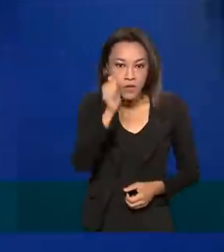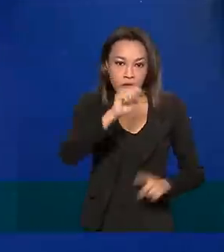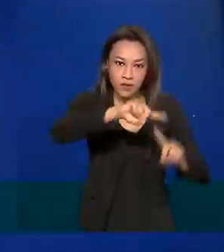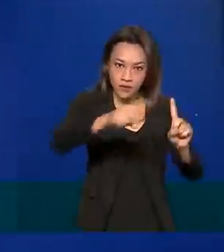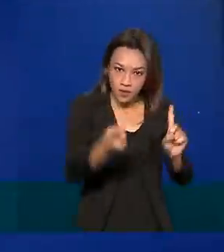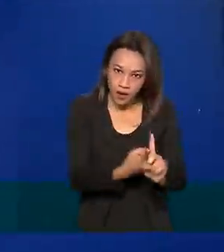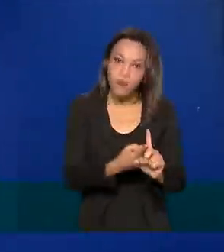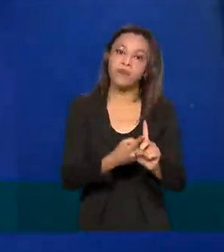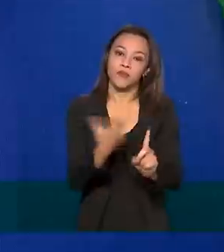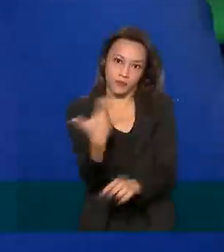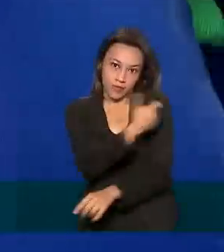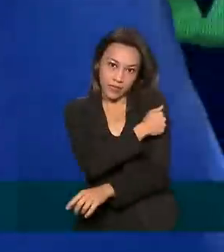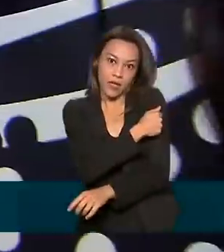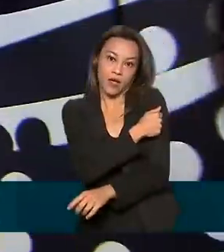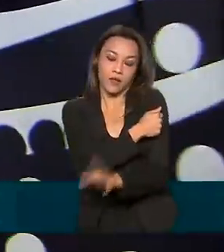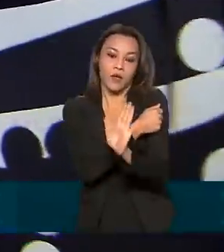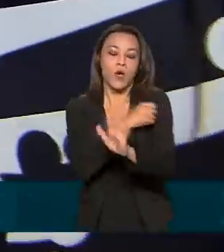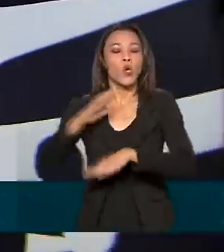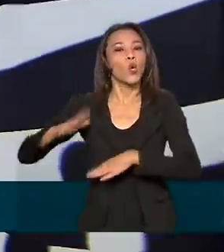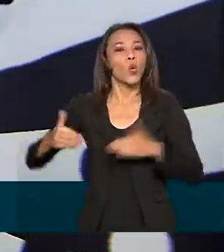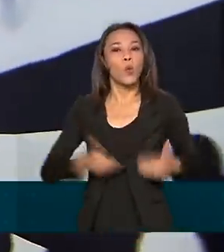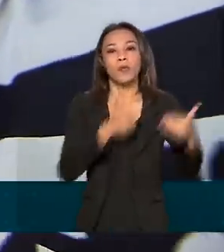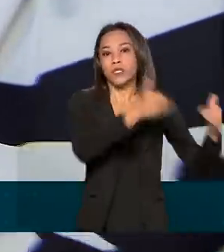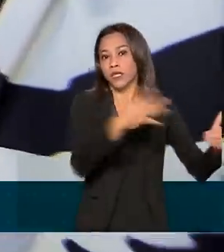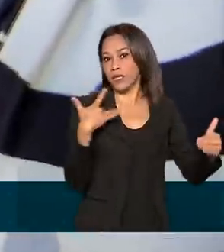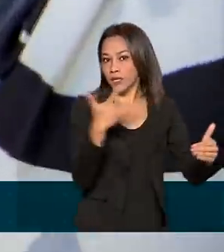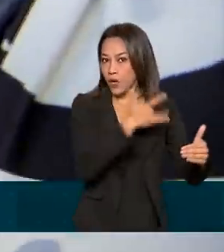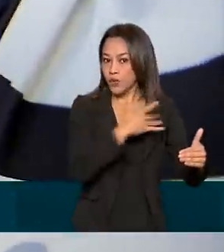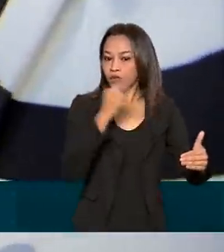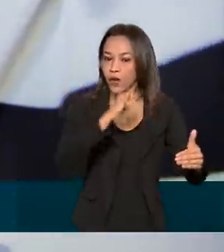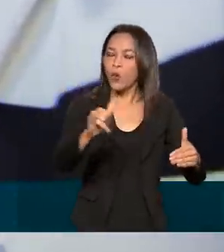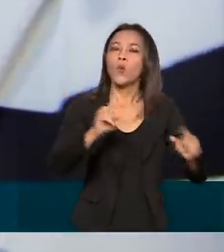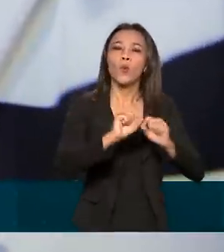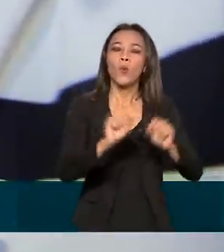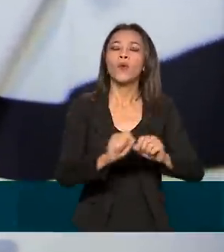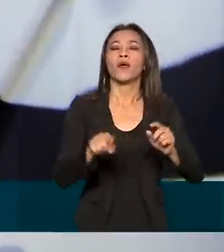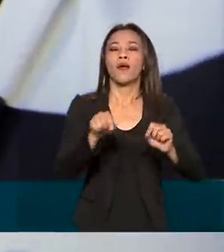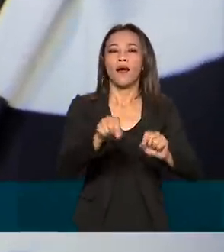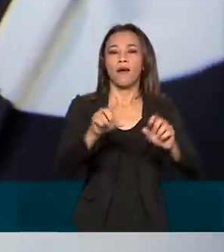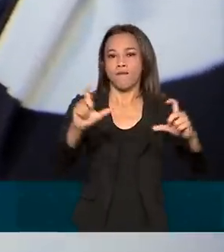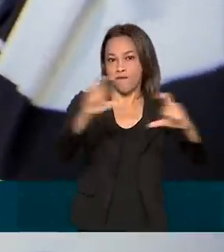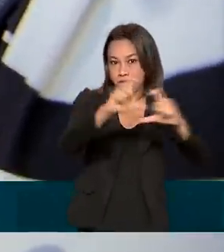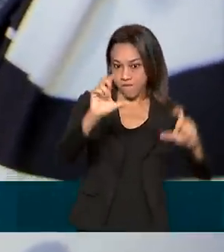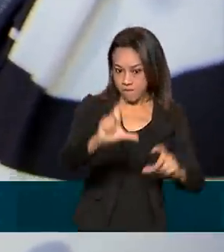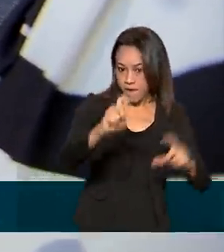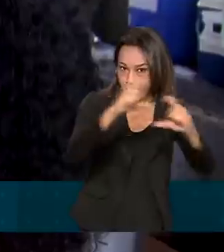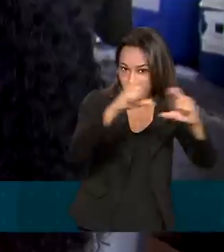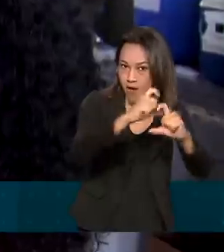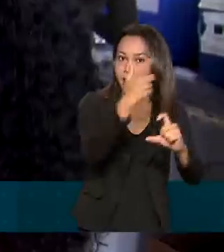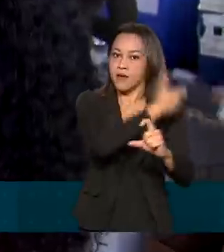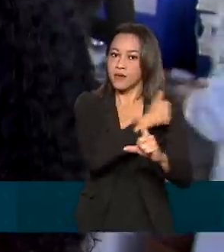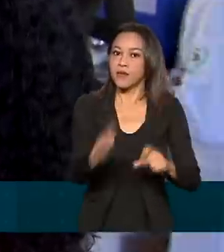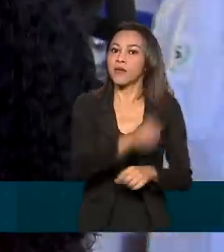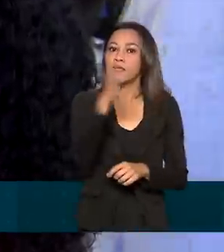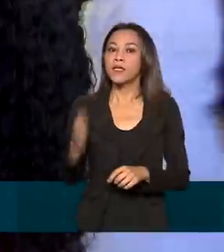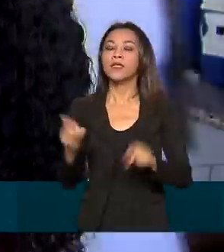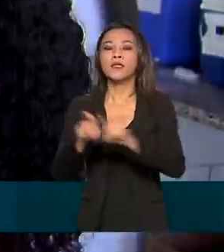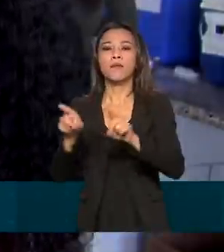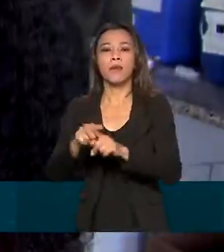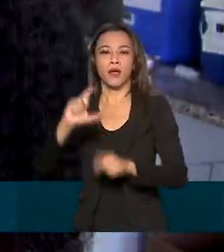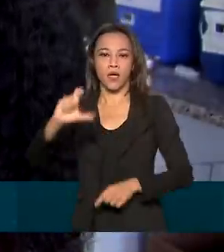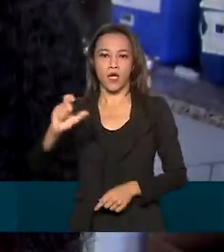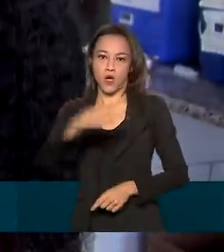o Ministério da Saúde decidiu liberar as vacinas Pfizer e Coronavac para todas as gestantes e